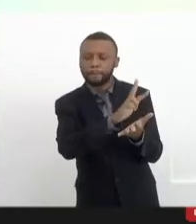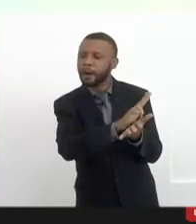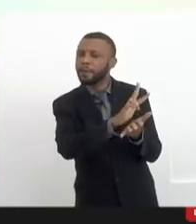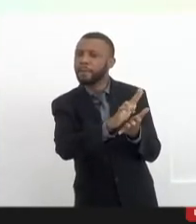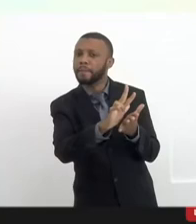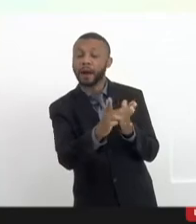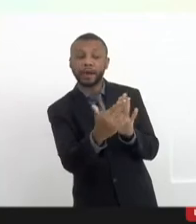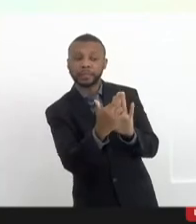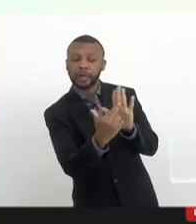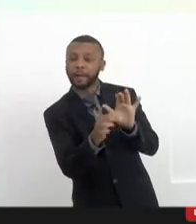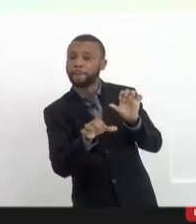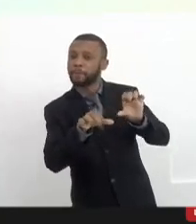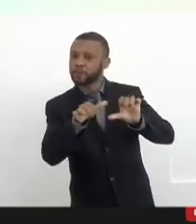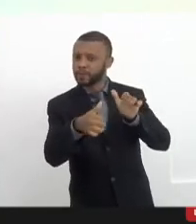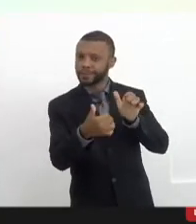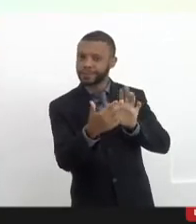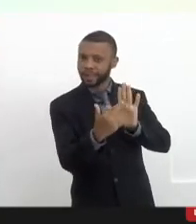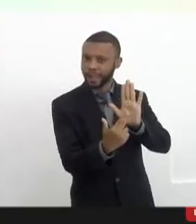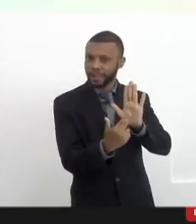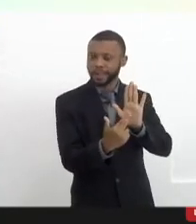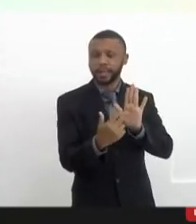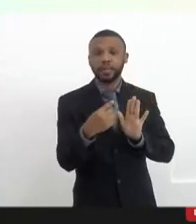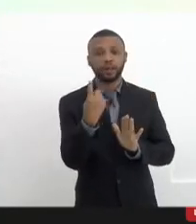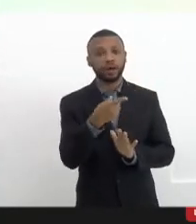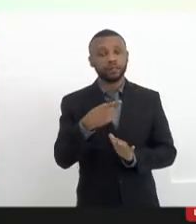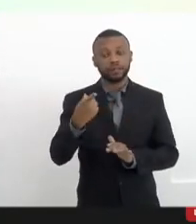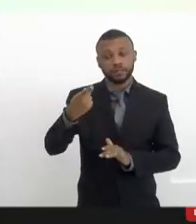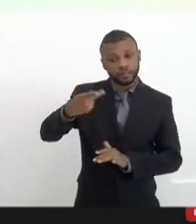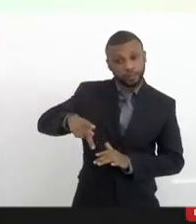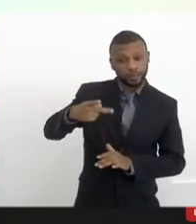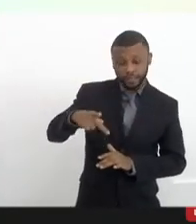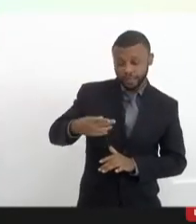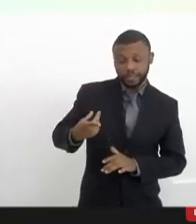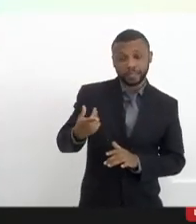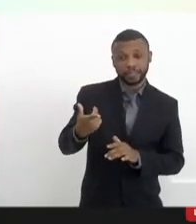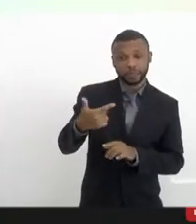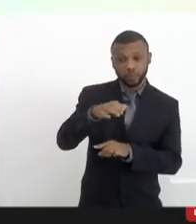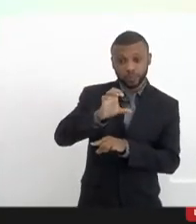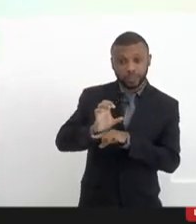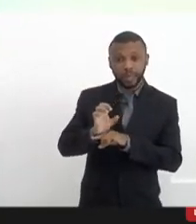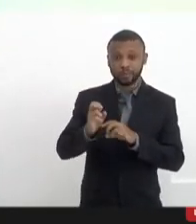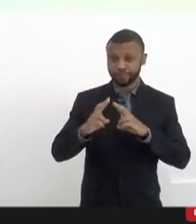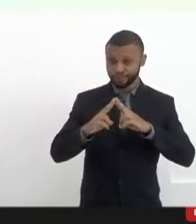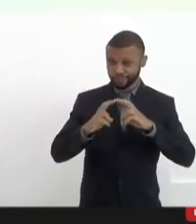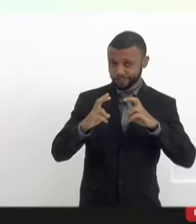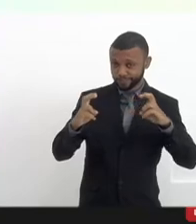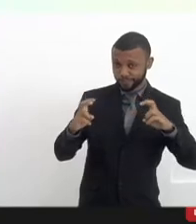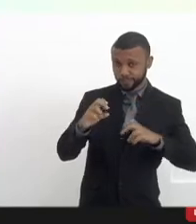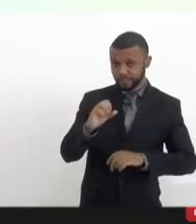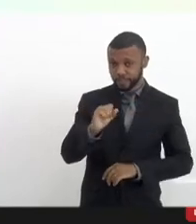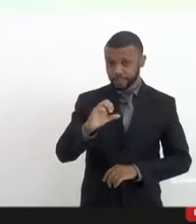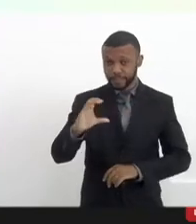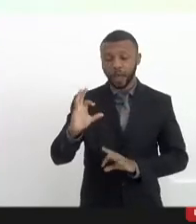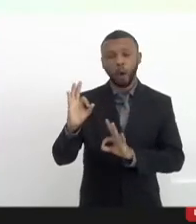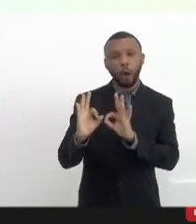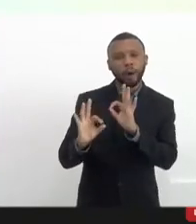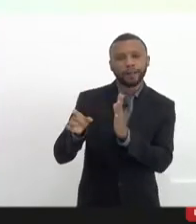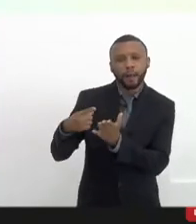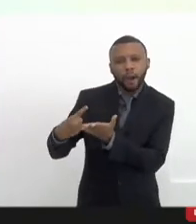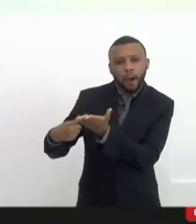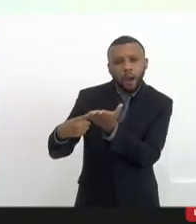E nós estamos aqui no Estado de Santa Catarina, muito bem organizados, inclusive, para se fazer confronto